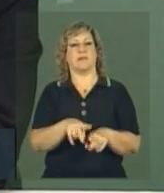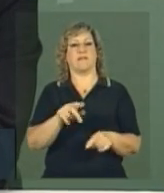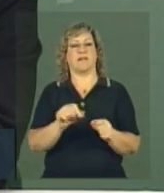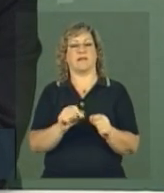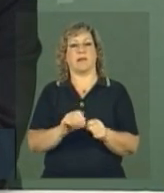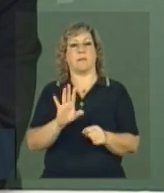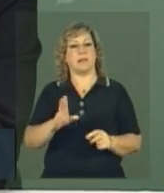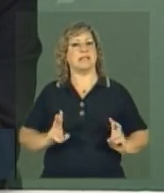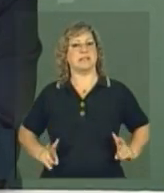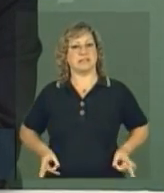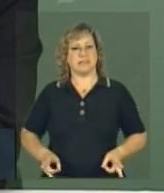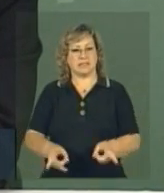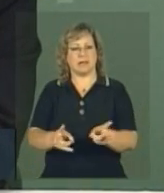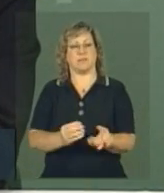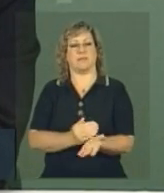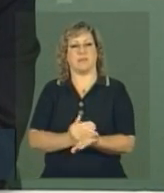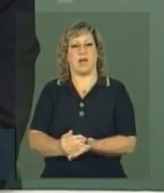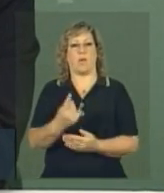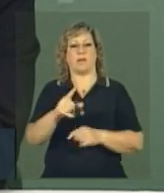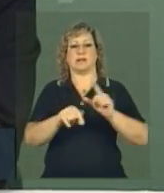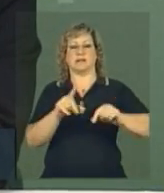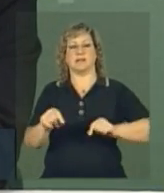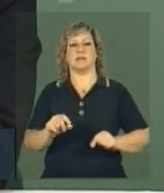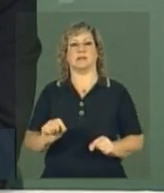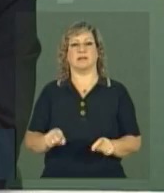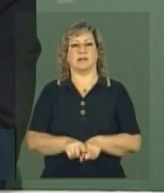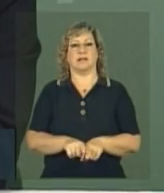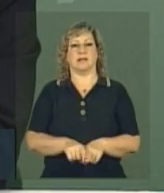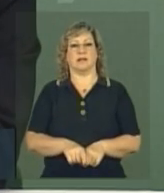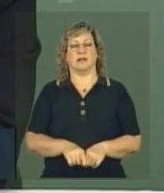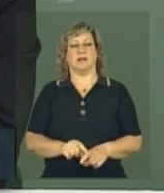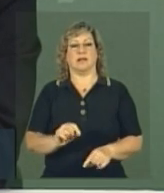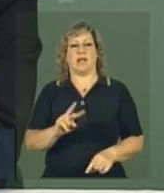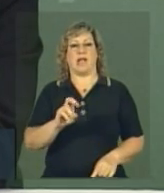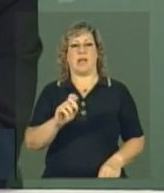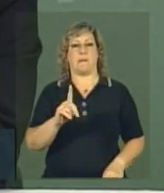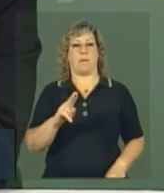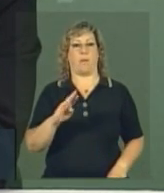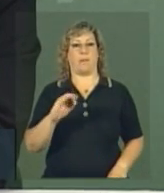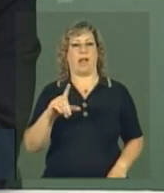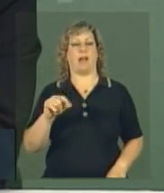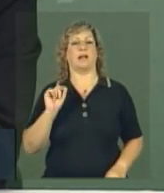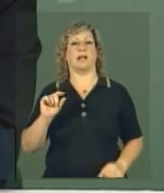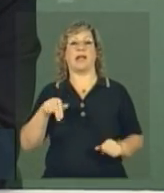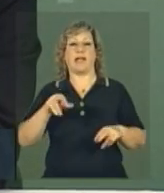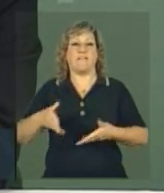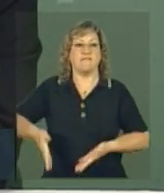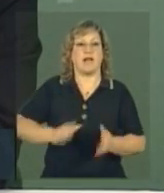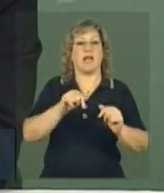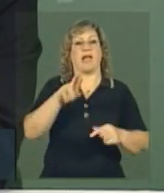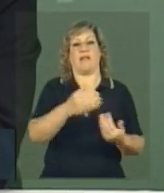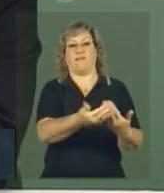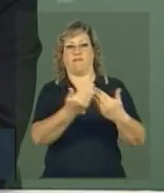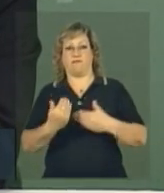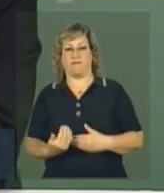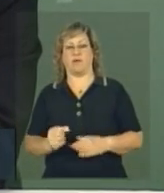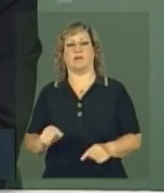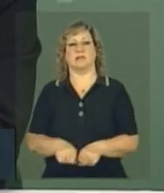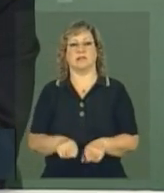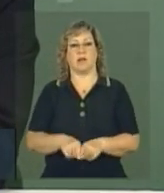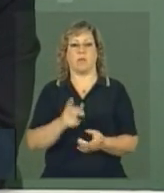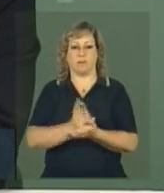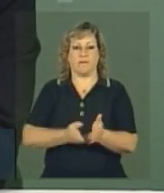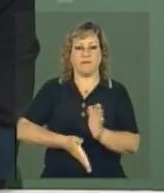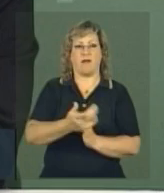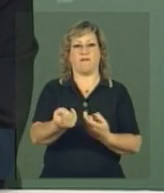sempre passa por uma seleção republicana e transparente, tanto quem vai quanto quem volta. É o mesmo portal, é a mesma porta de entrada